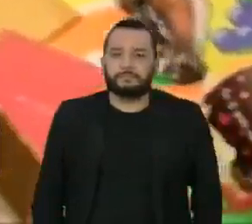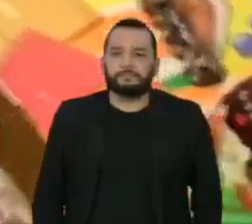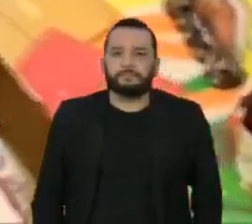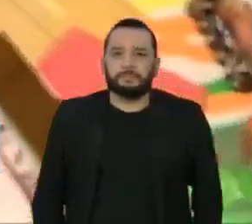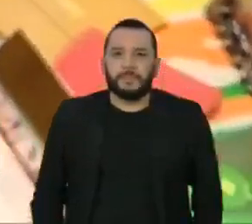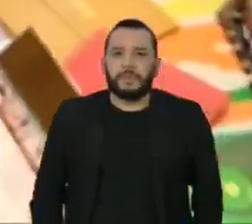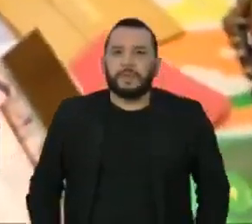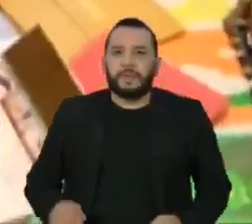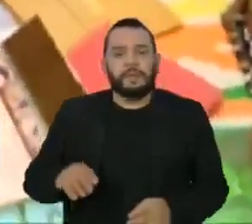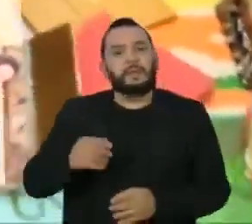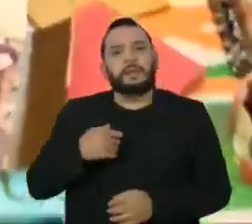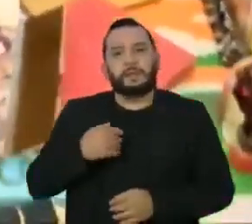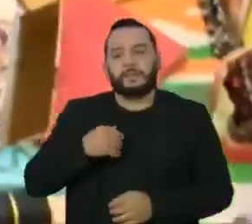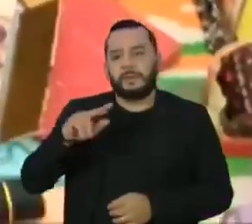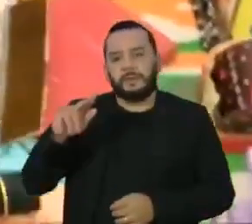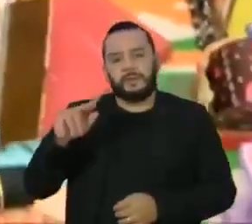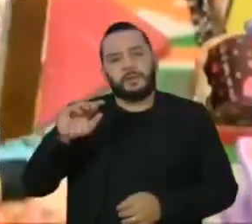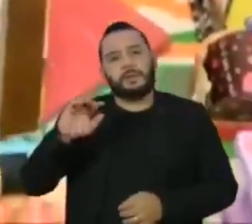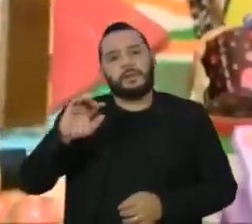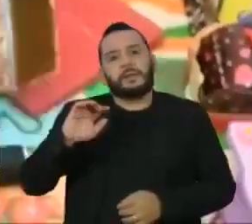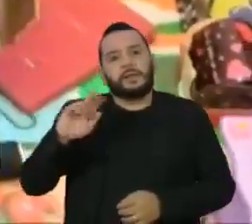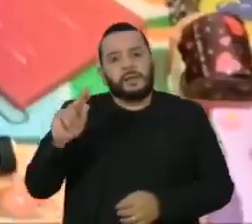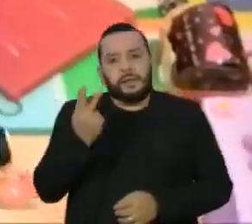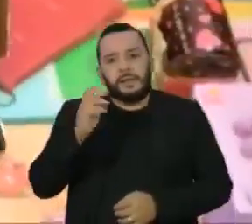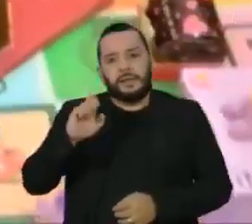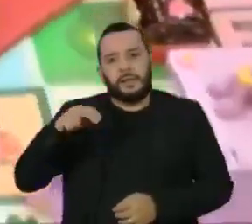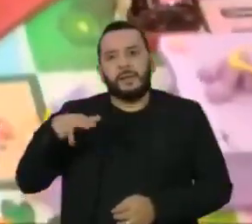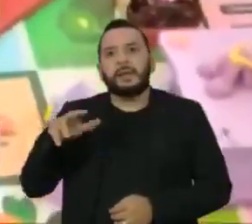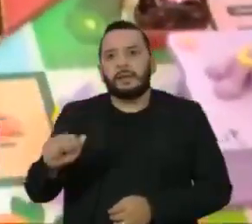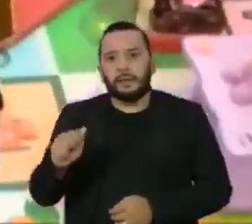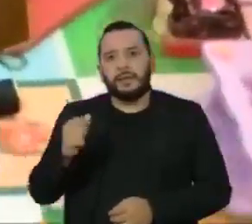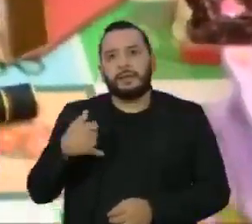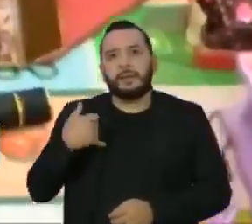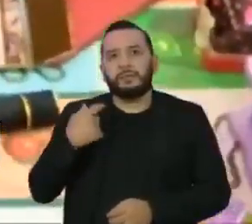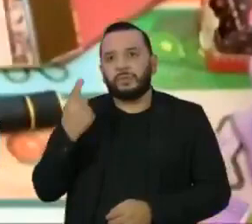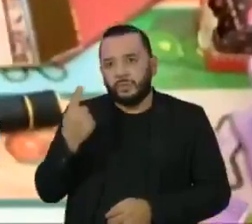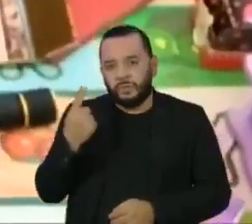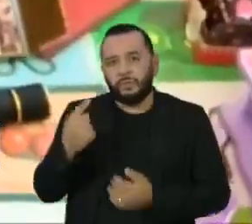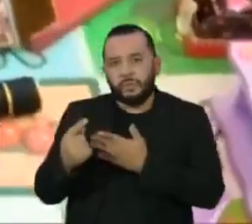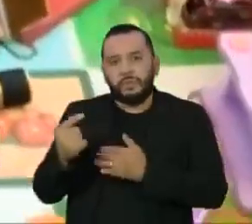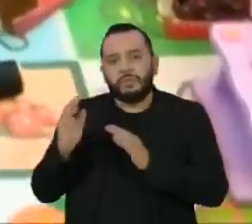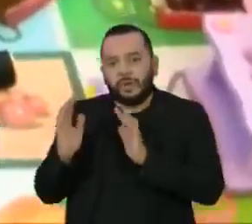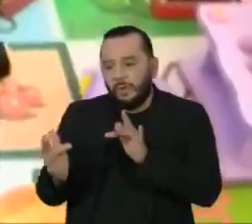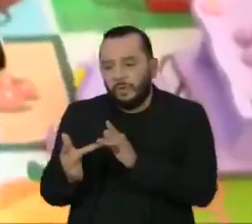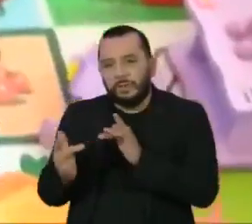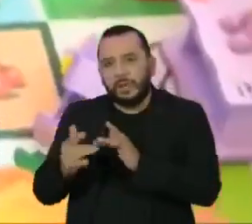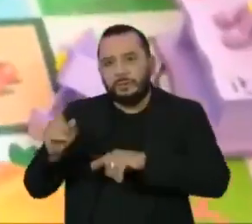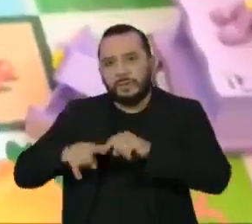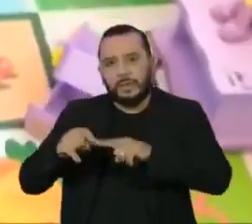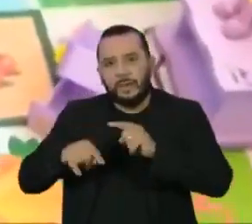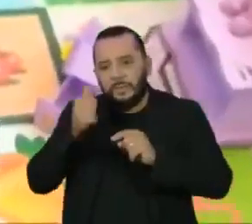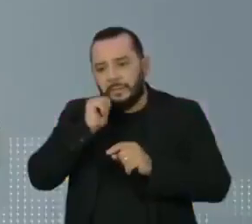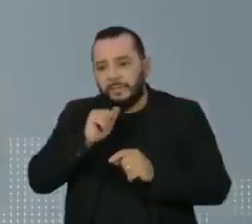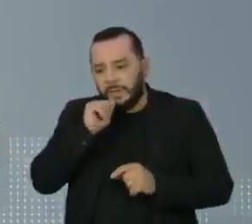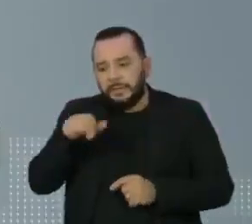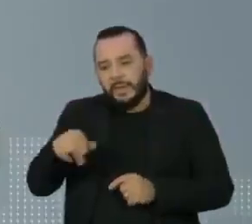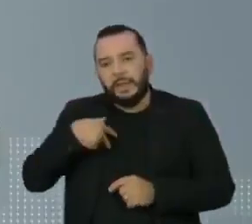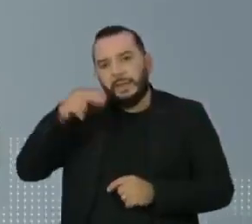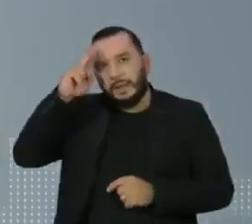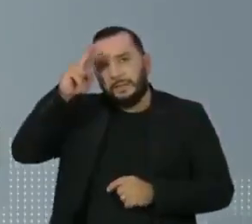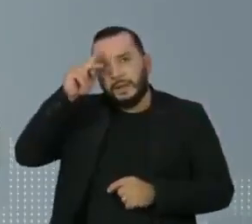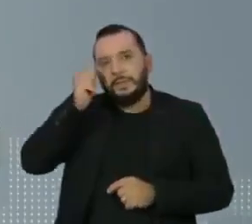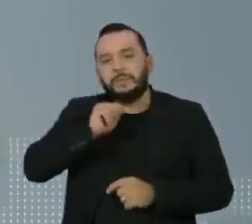Fazer com que Helena, de um ano, tenha contato com os pertences da mãe foi uma maneira que o ex-Mair encontrou para ela construir uma memória sobre